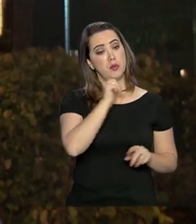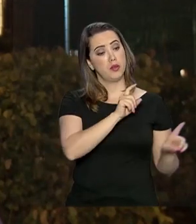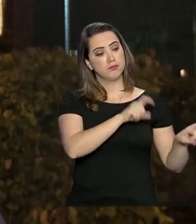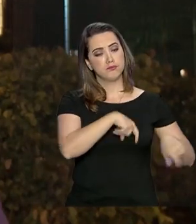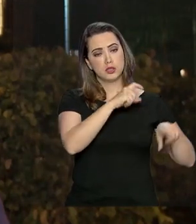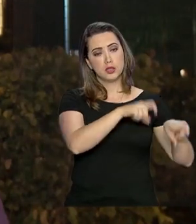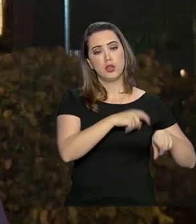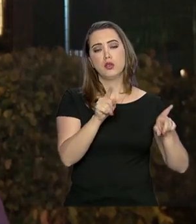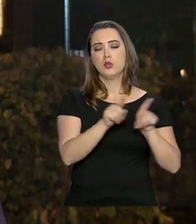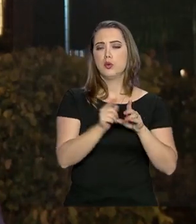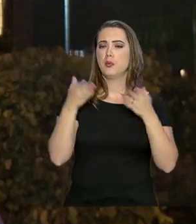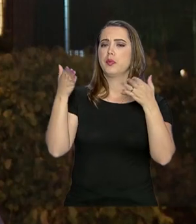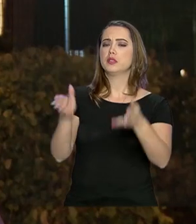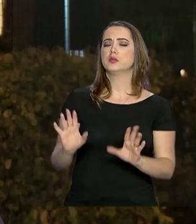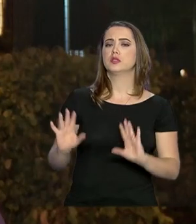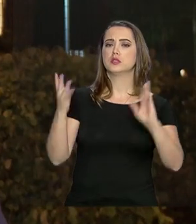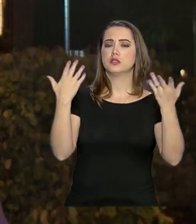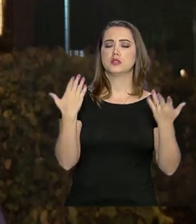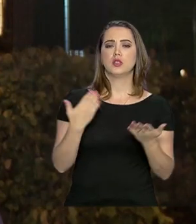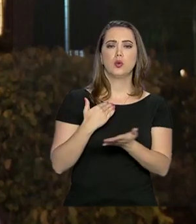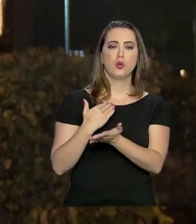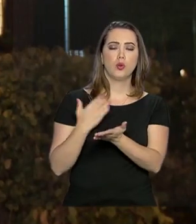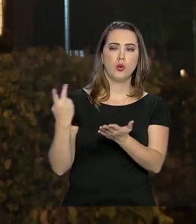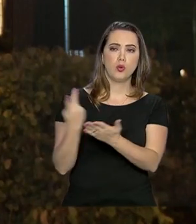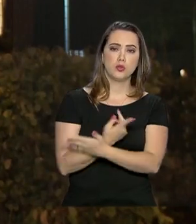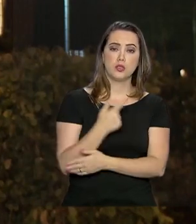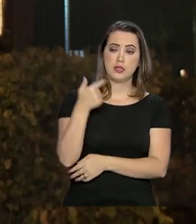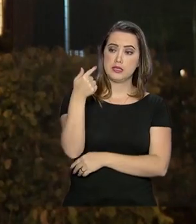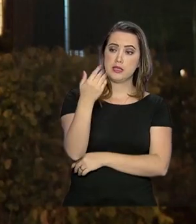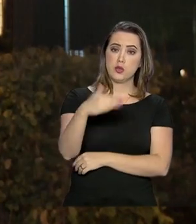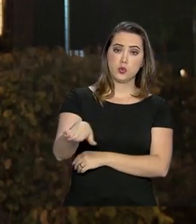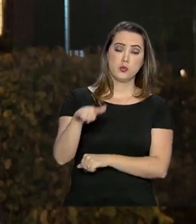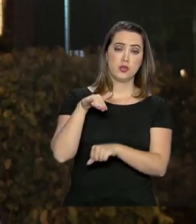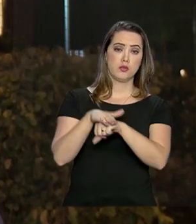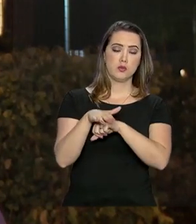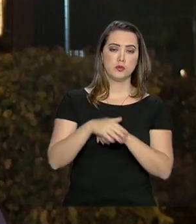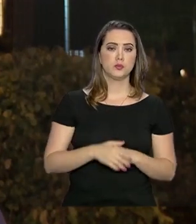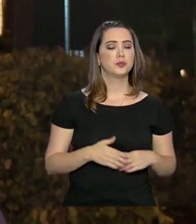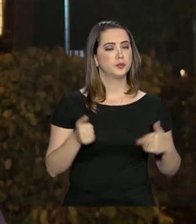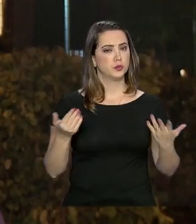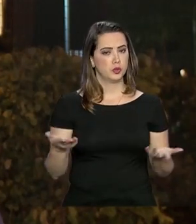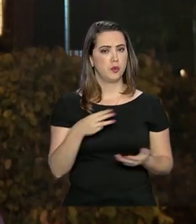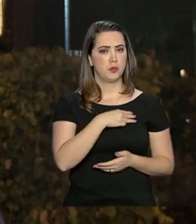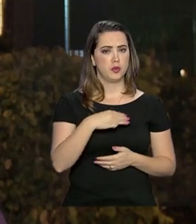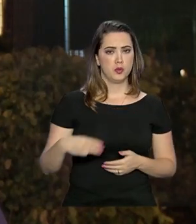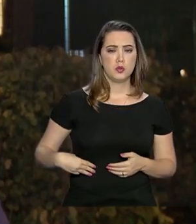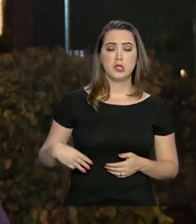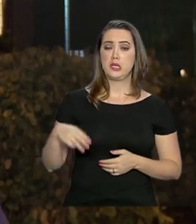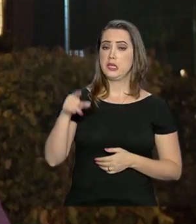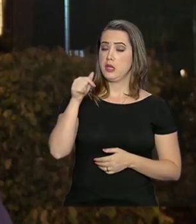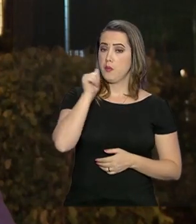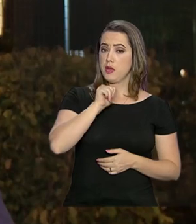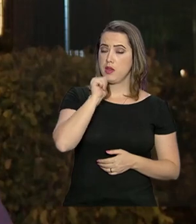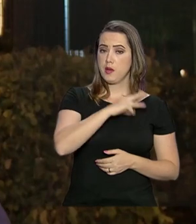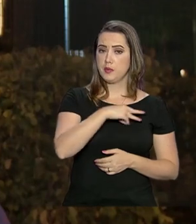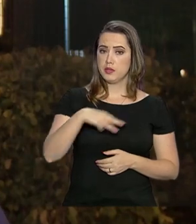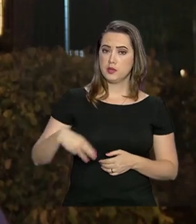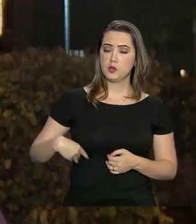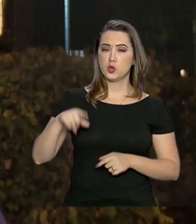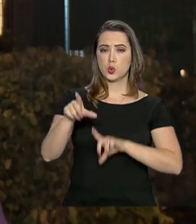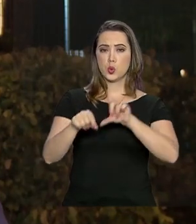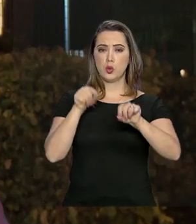deste evento, que deve acontecer logo mais e está previsto para as 7h30 da noite. Aliás, a ministra da Agricultura escalou